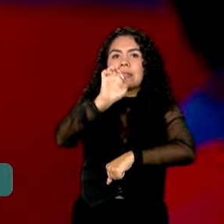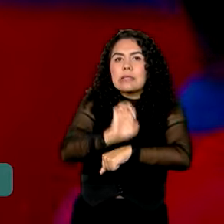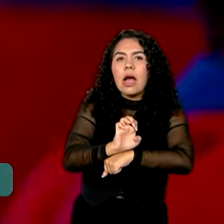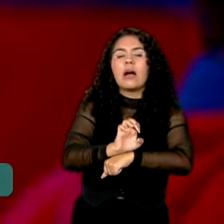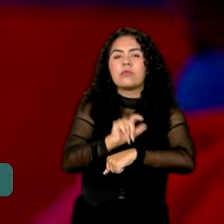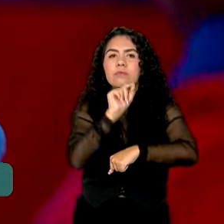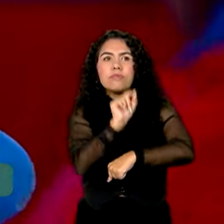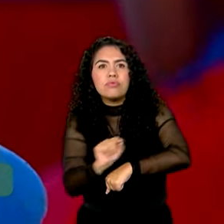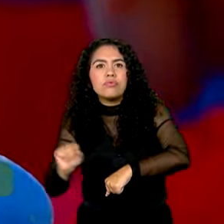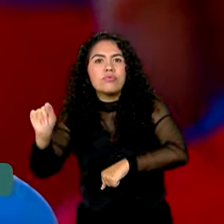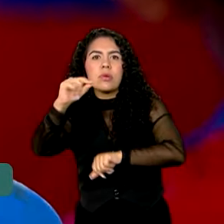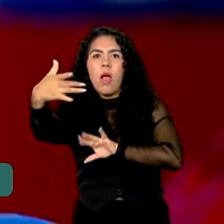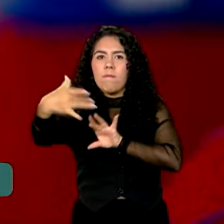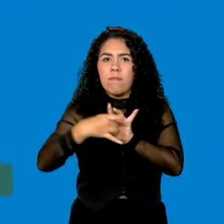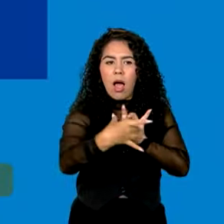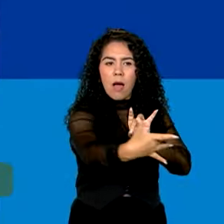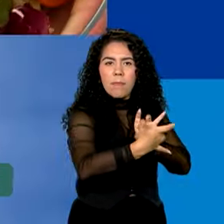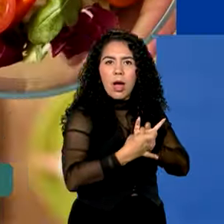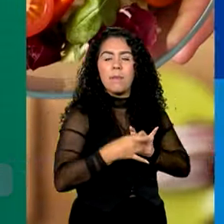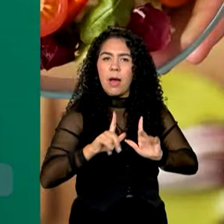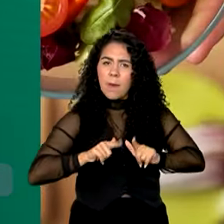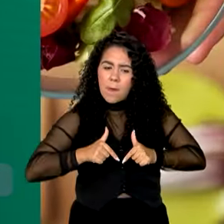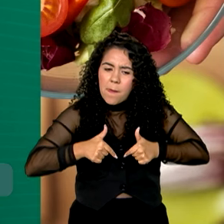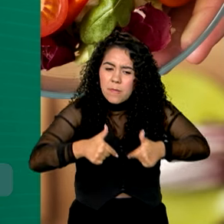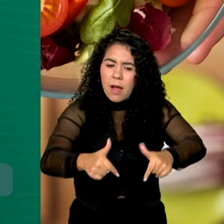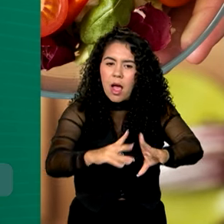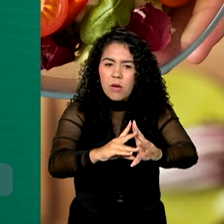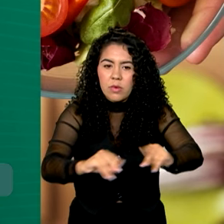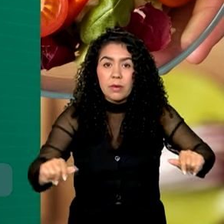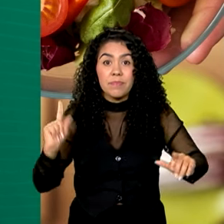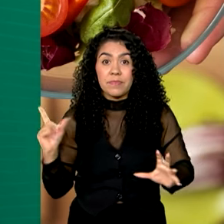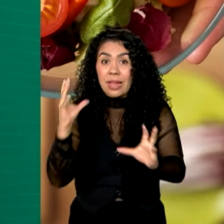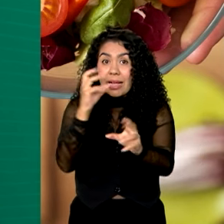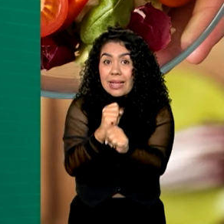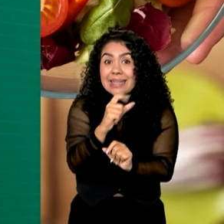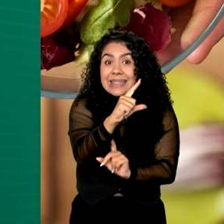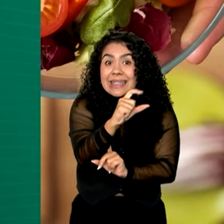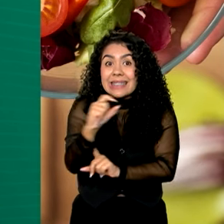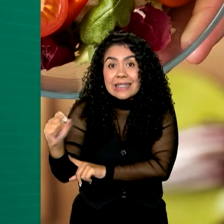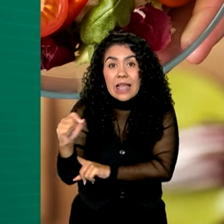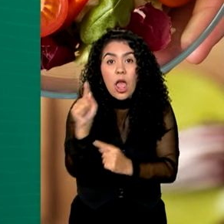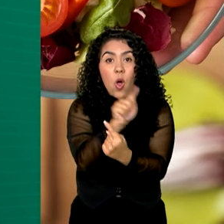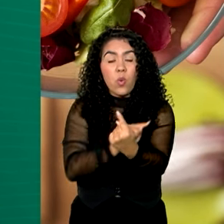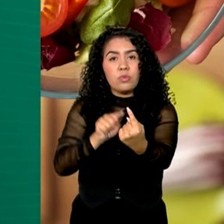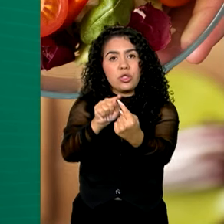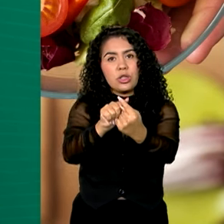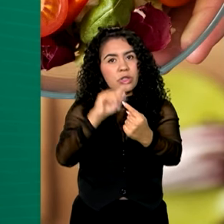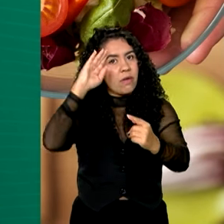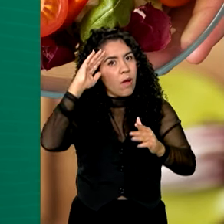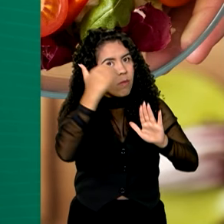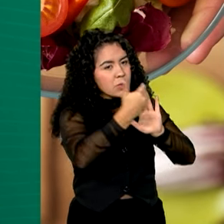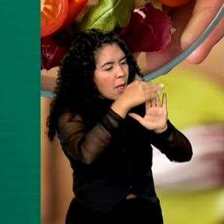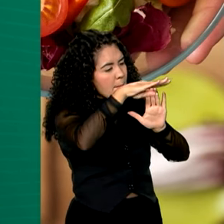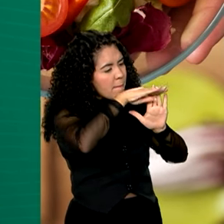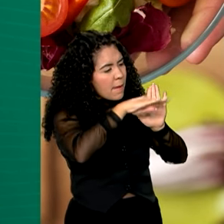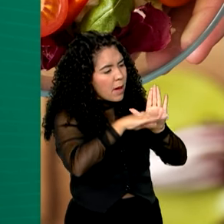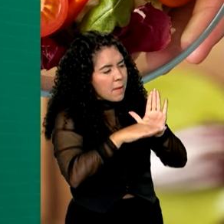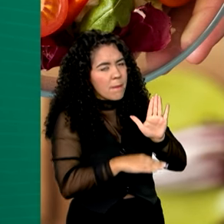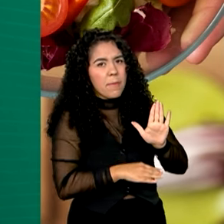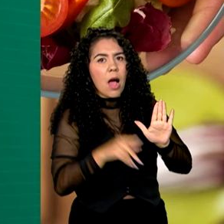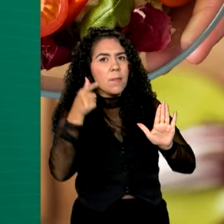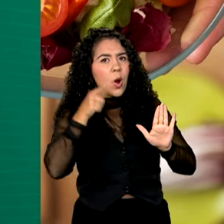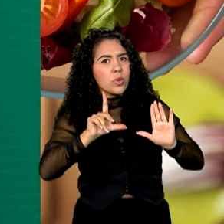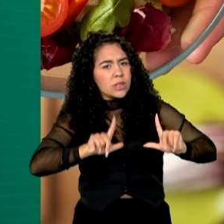combater a fome e a pobreza. São 100 metas a serem alcançadas para tirar o Brasil do mapa da fome.